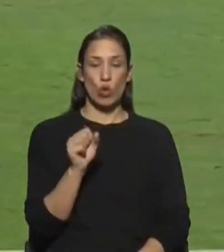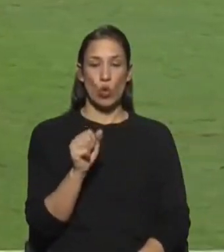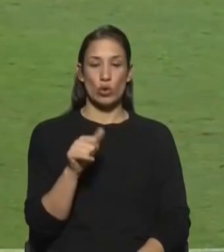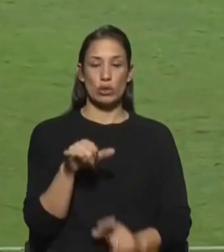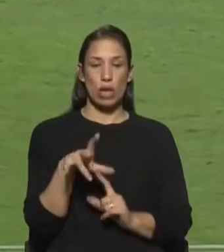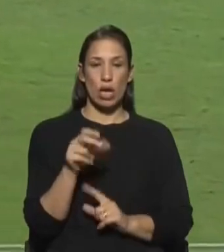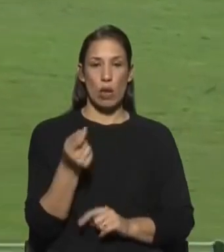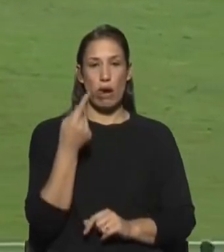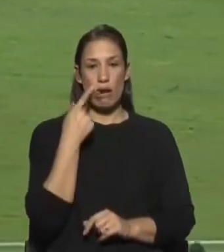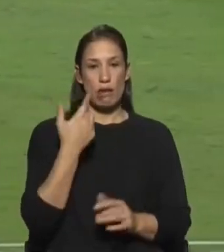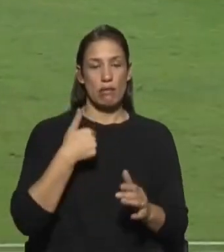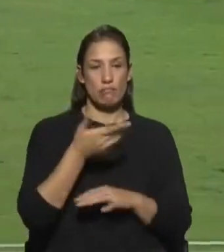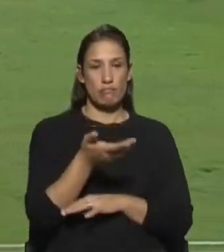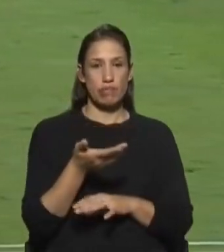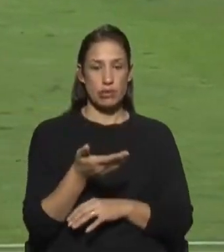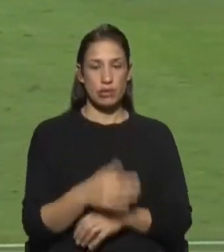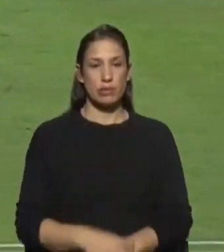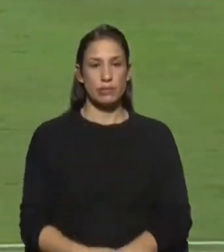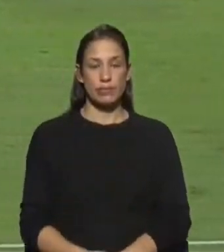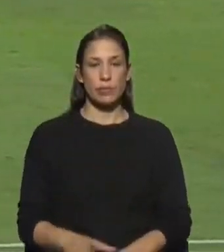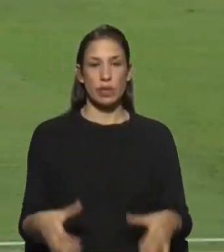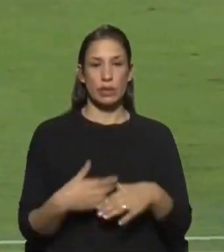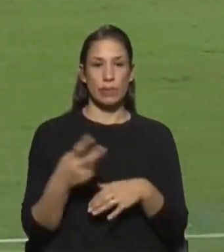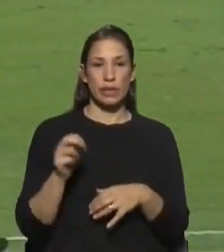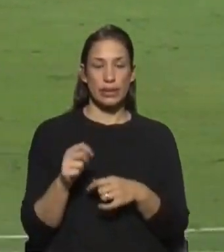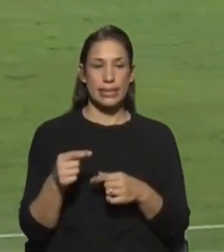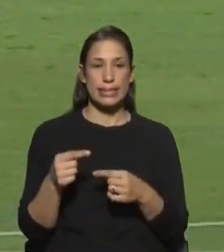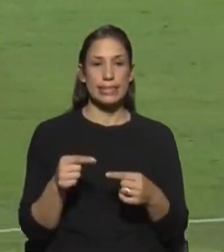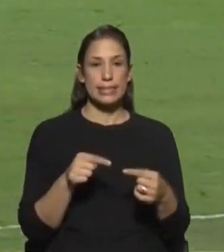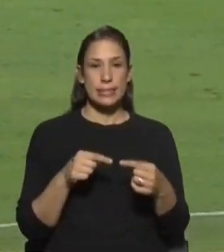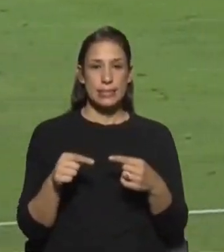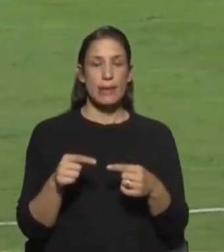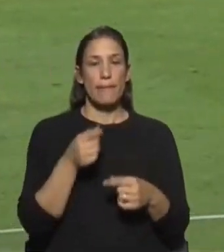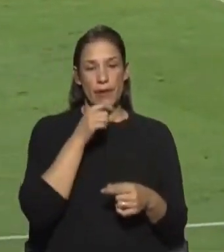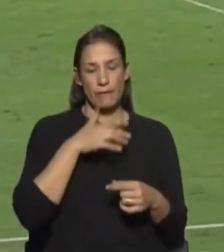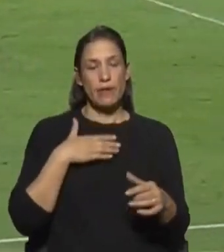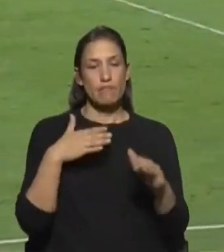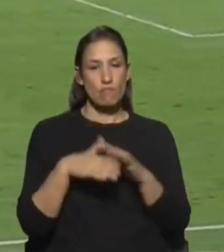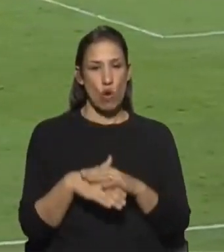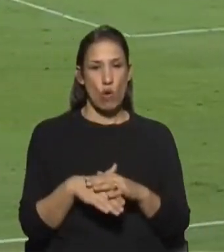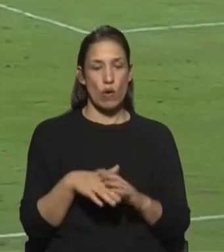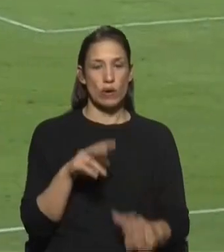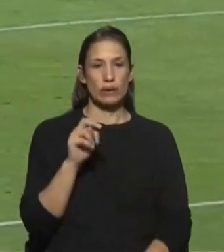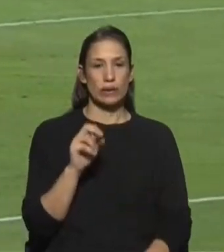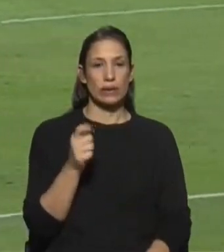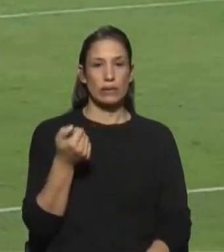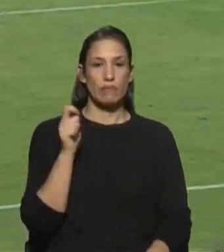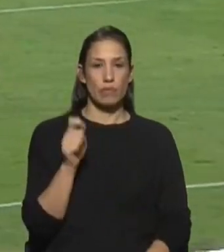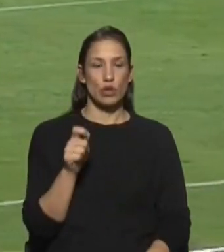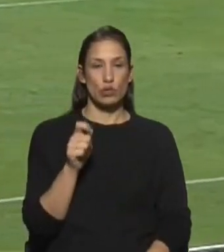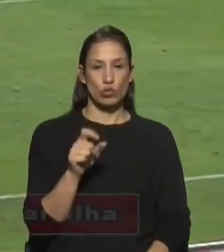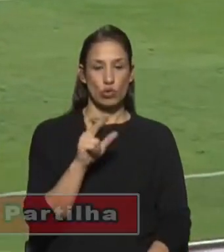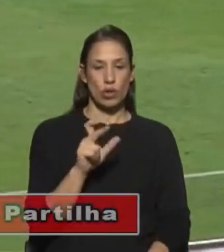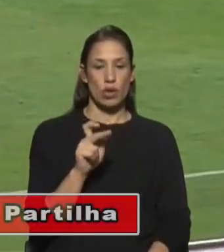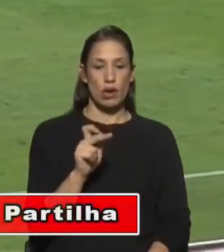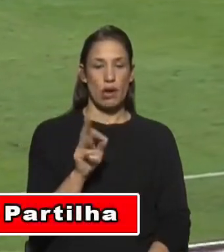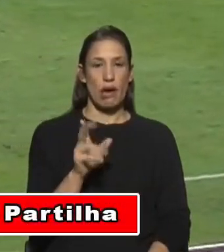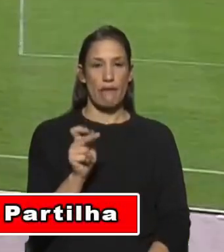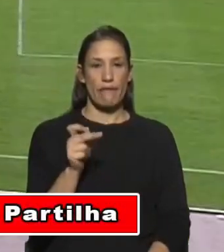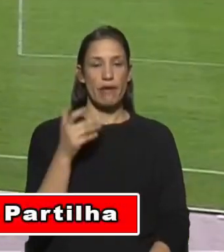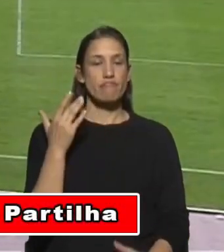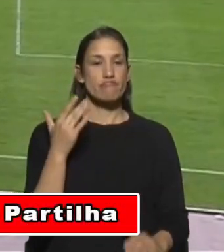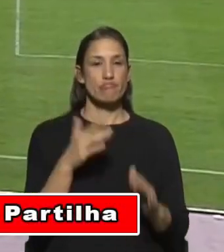os terceirenses a tentar discutir o jogo foi o Benfica a marcar. Minuto 35, Rafa a aparecer na cara de Diogo Sá para fazer o 2-0.